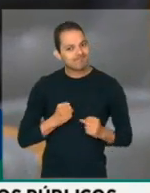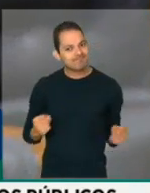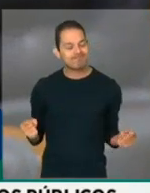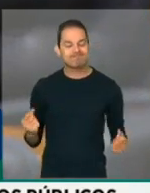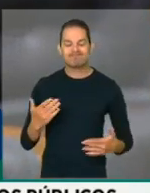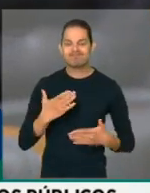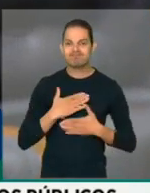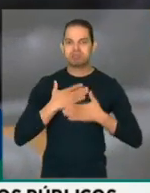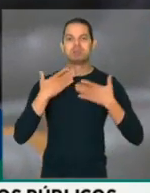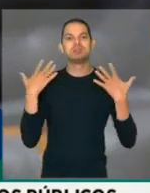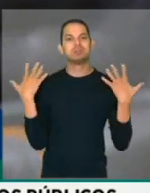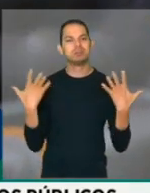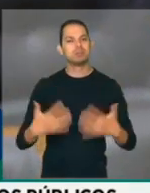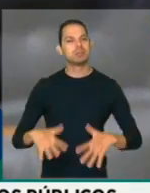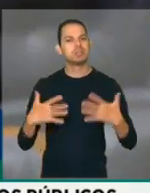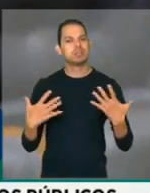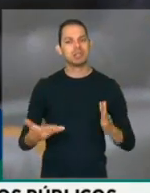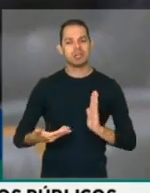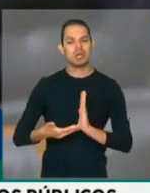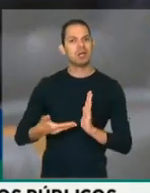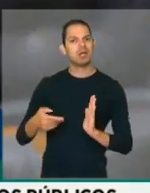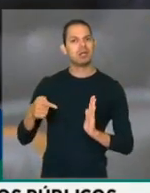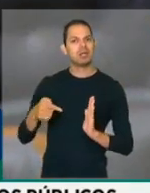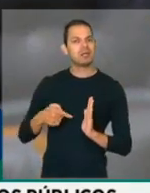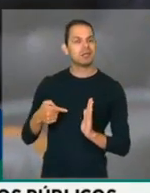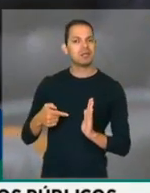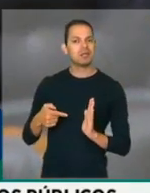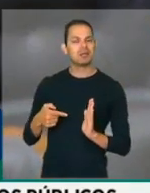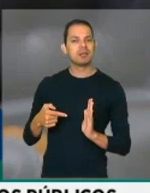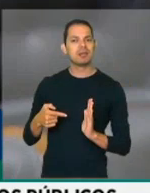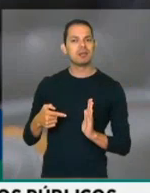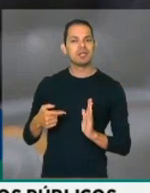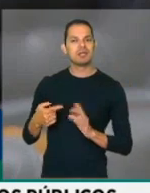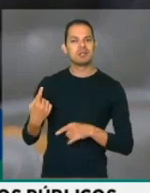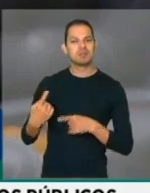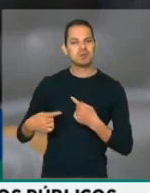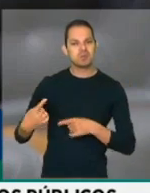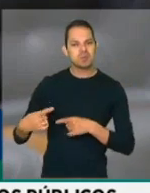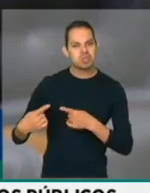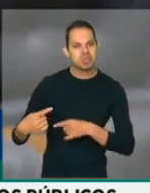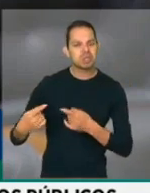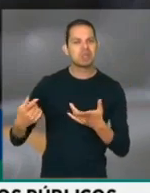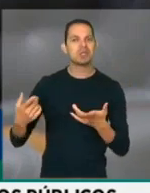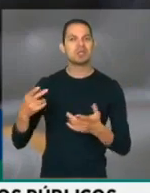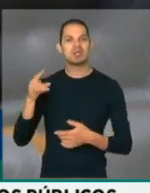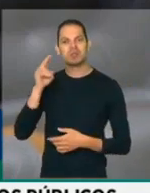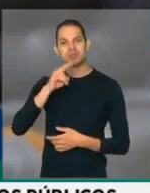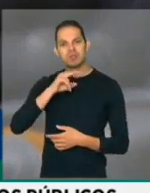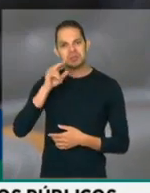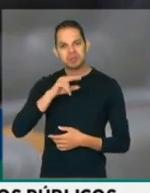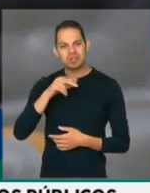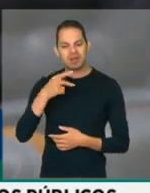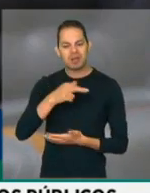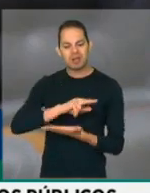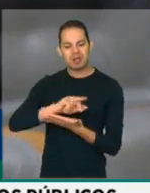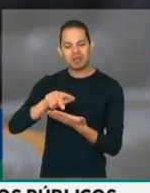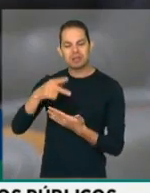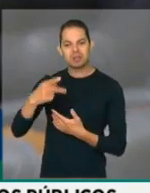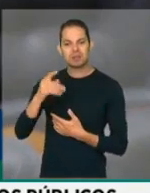chocante que essa casa, ao invés de discutir as urgências do Brasil,